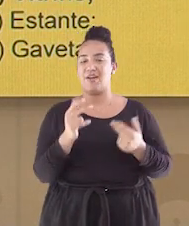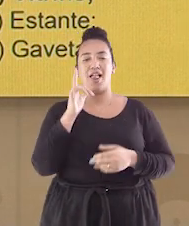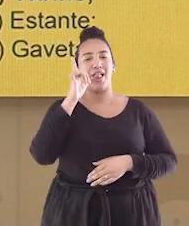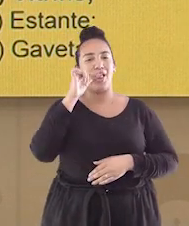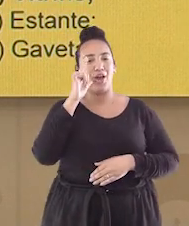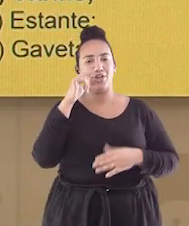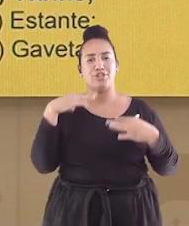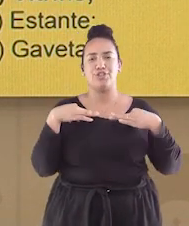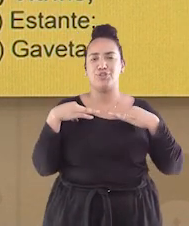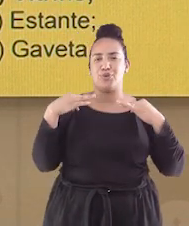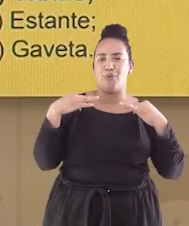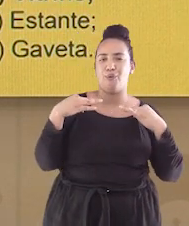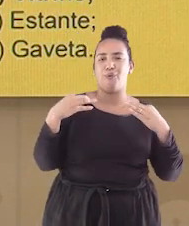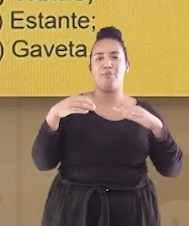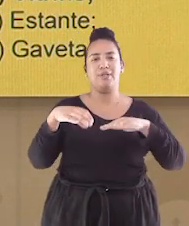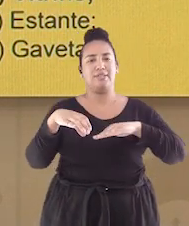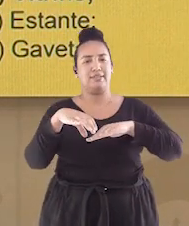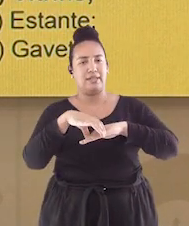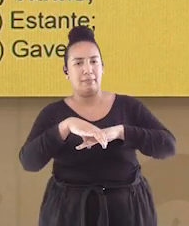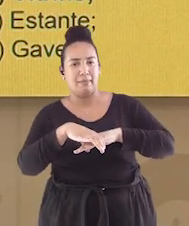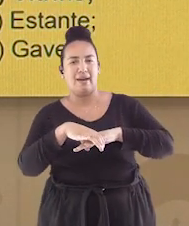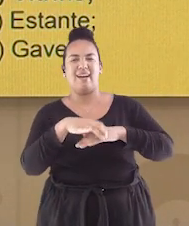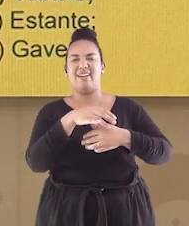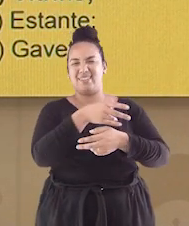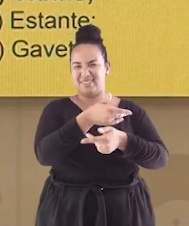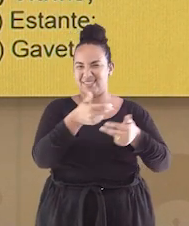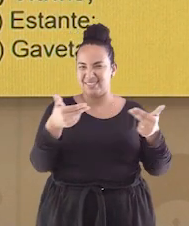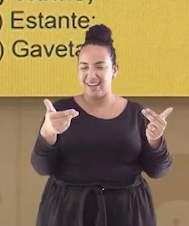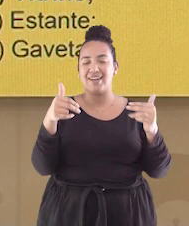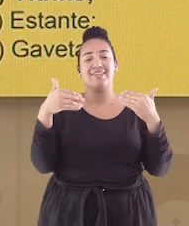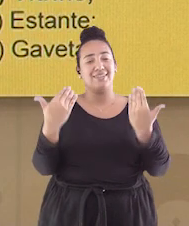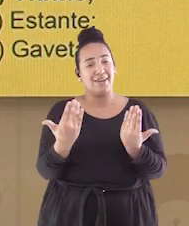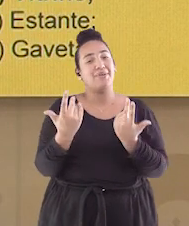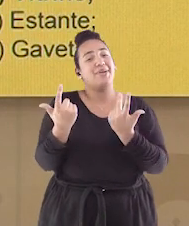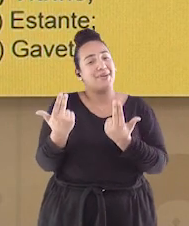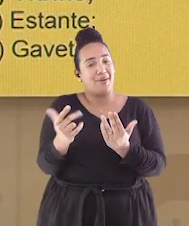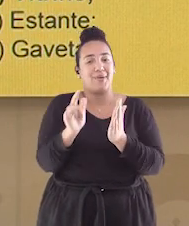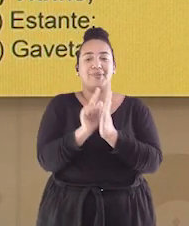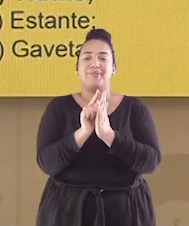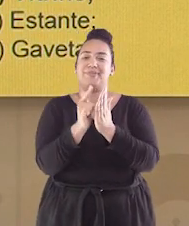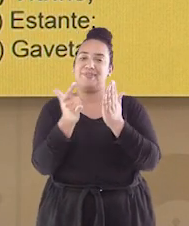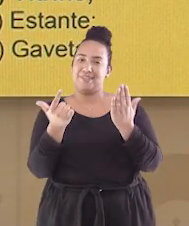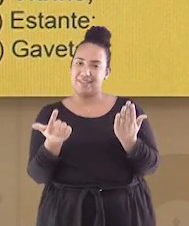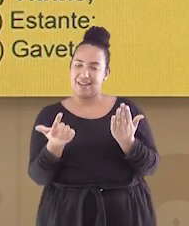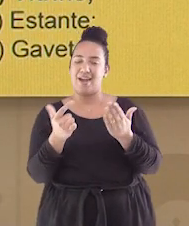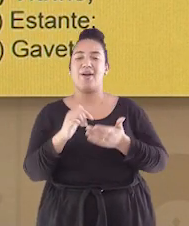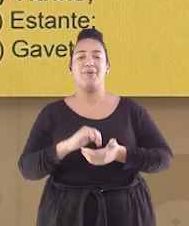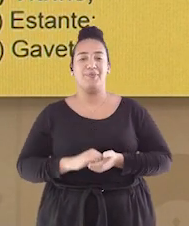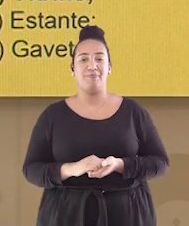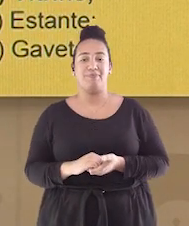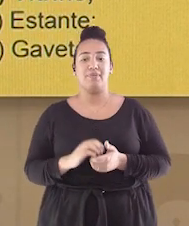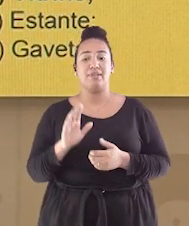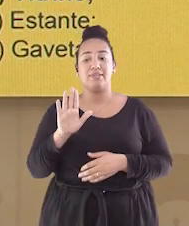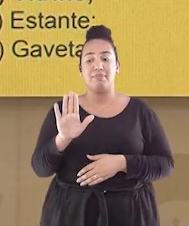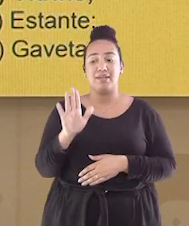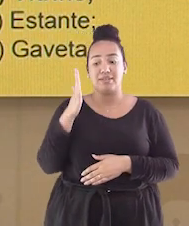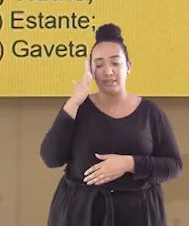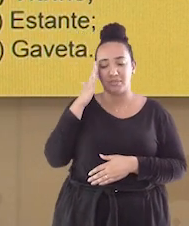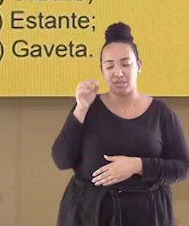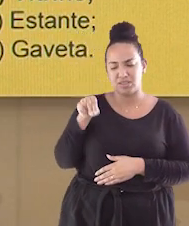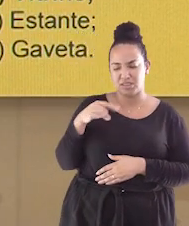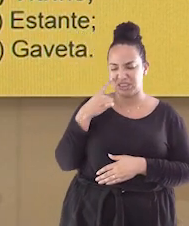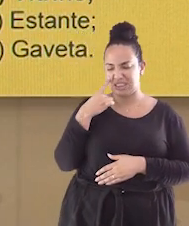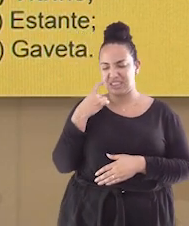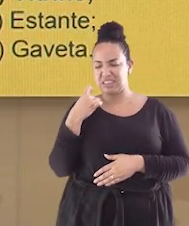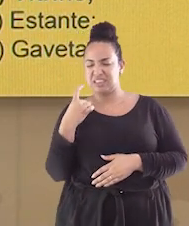olhamos vitrine de lojas, de roupas, de calçados e muito mais, também olhamos a vitrine do jornal para saber se